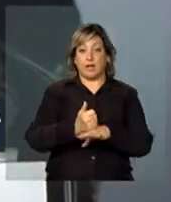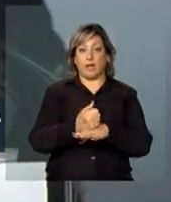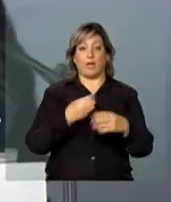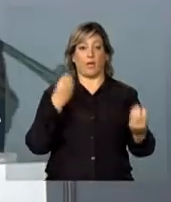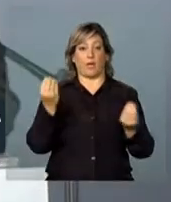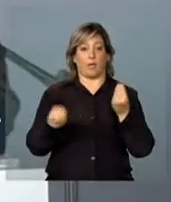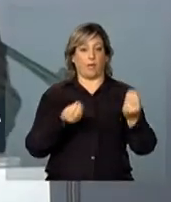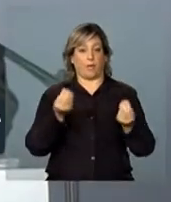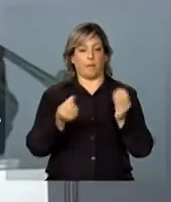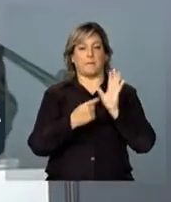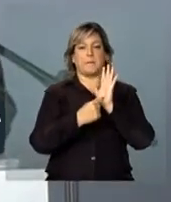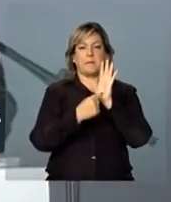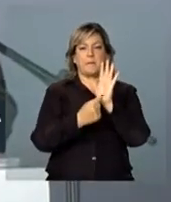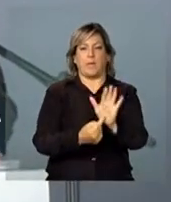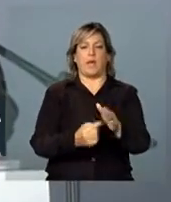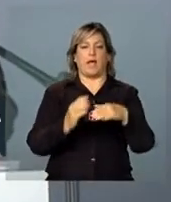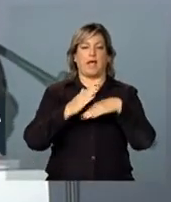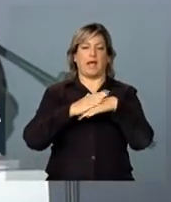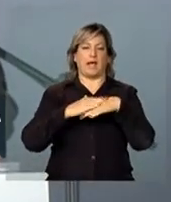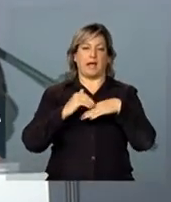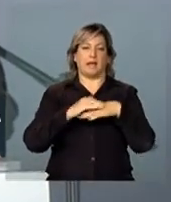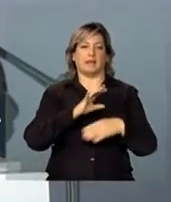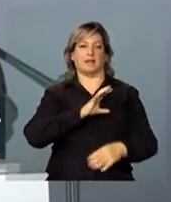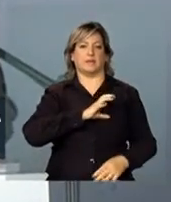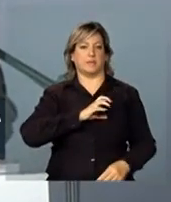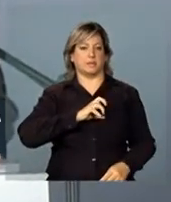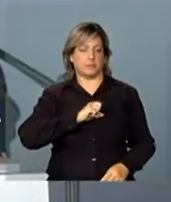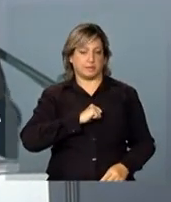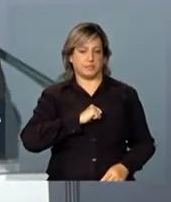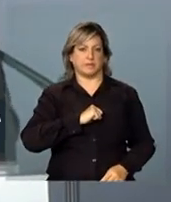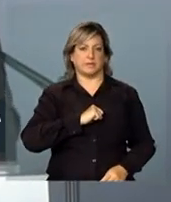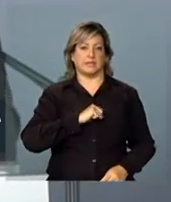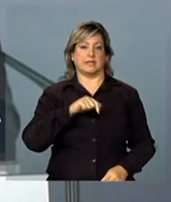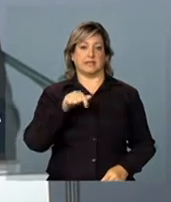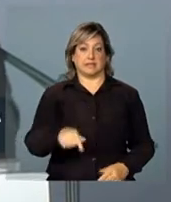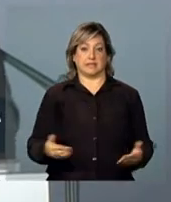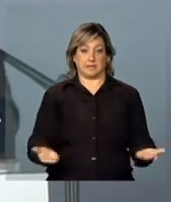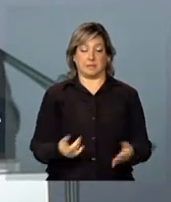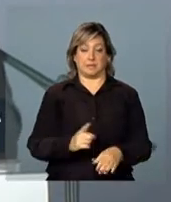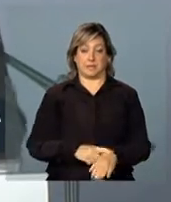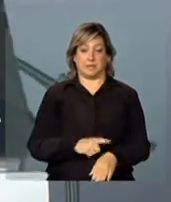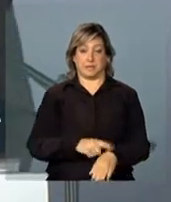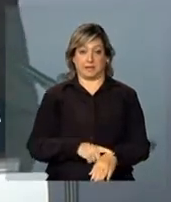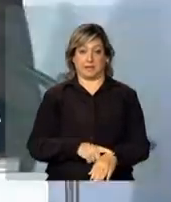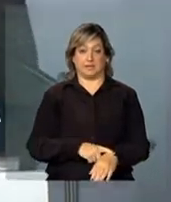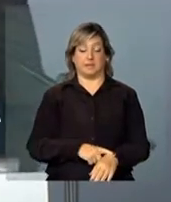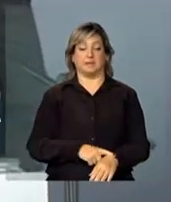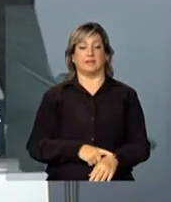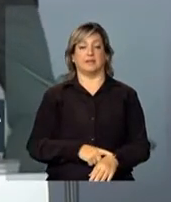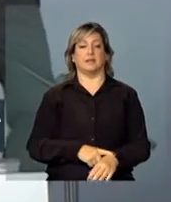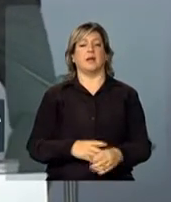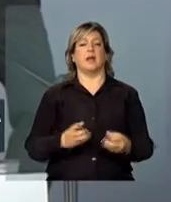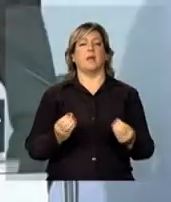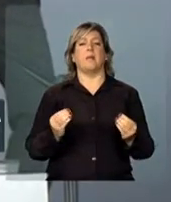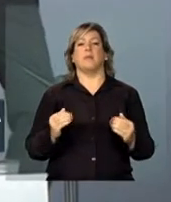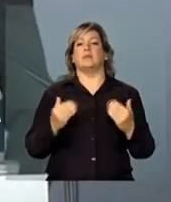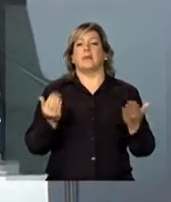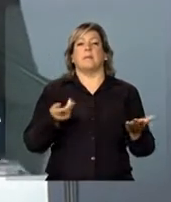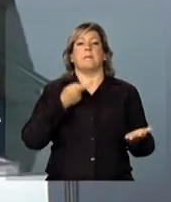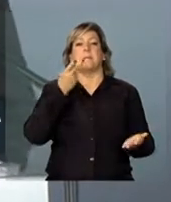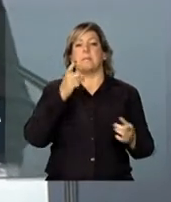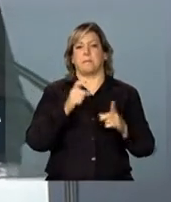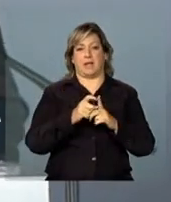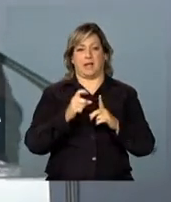o carinho, o afeto, o amor nesse instante vai muito além de palavras.